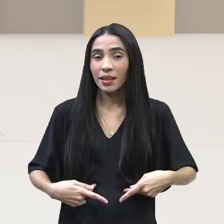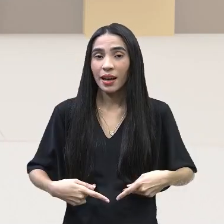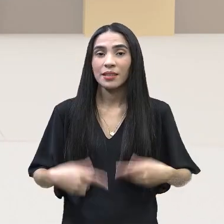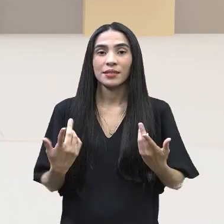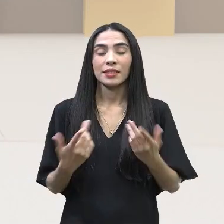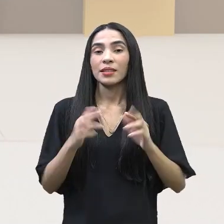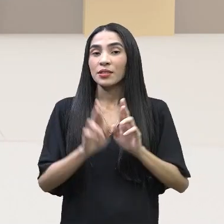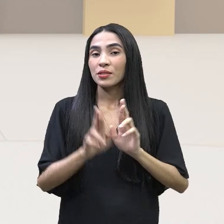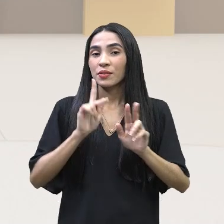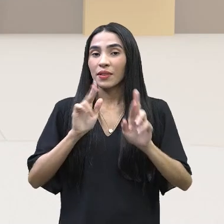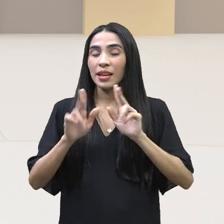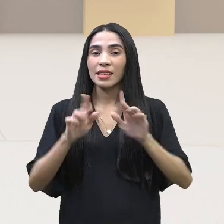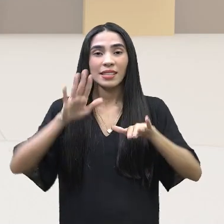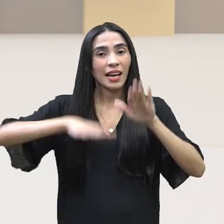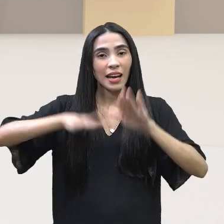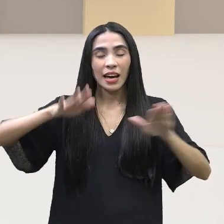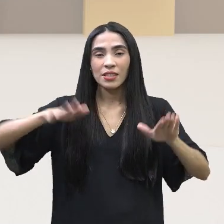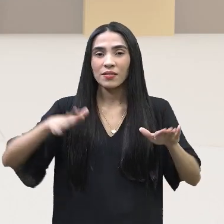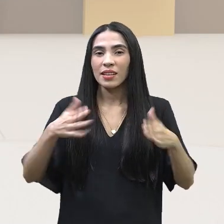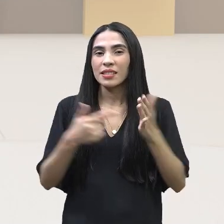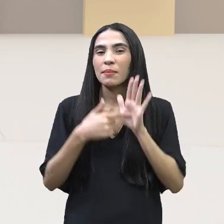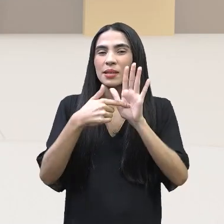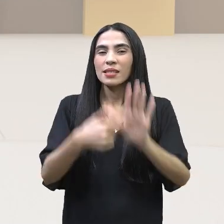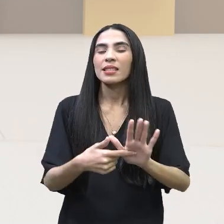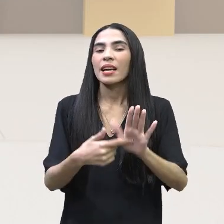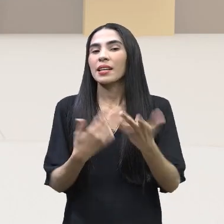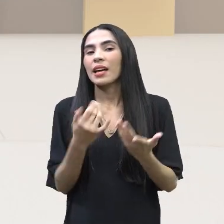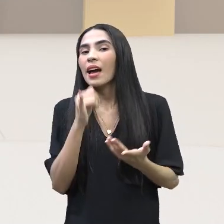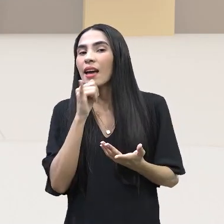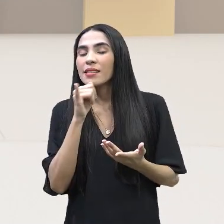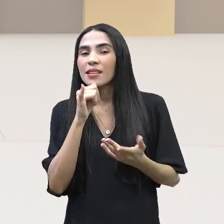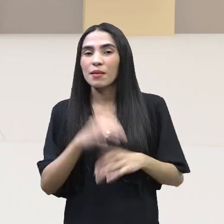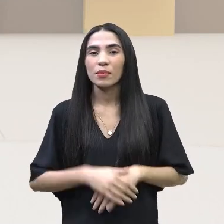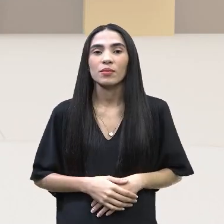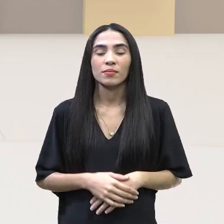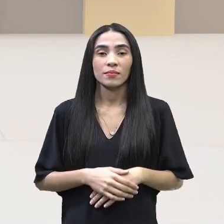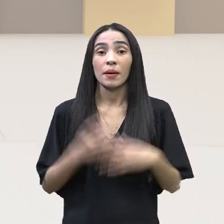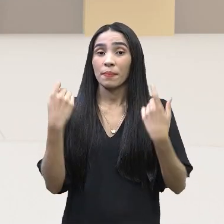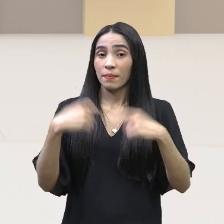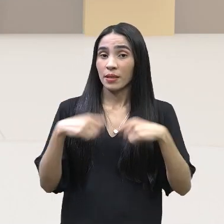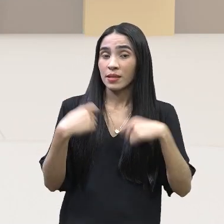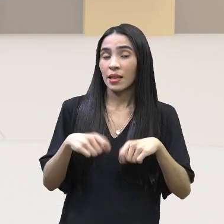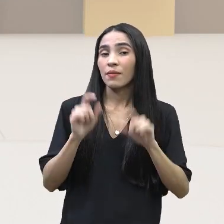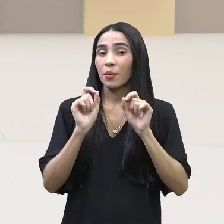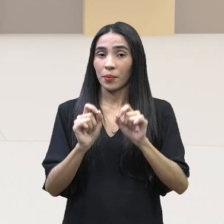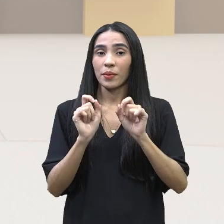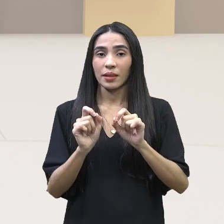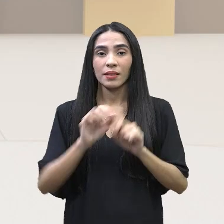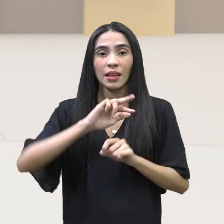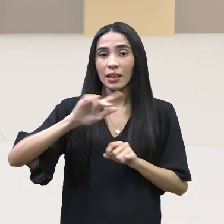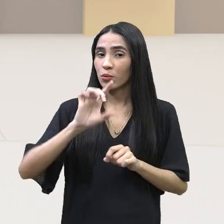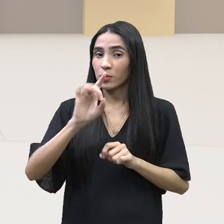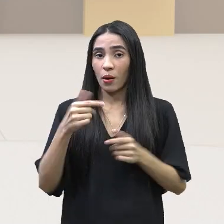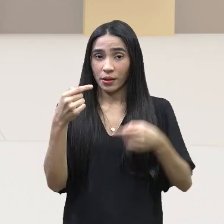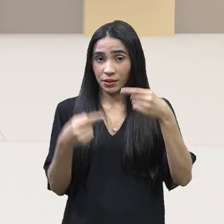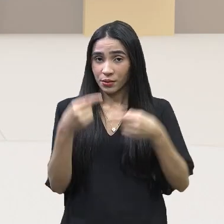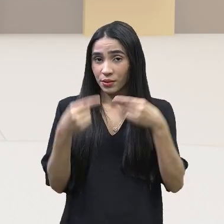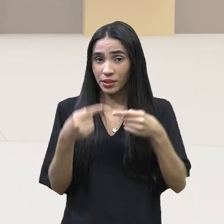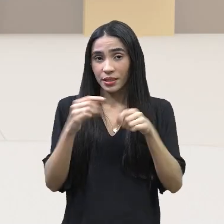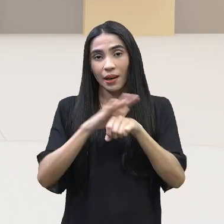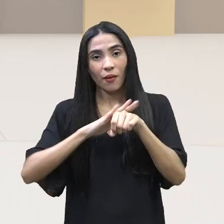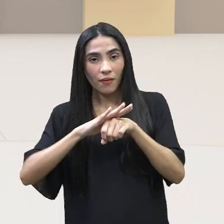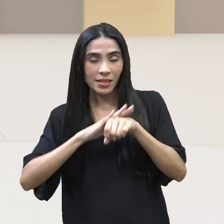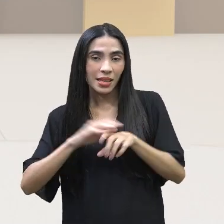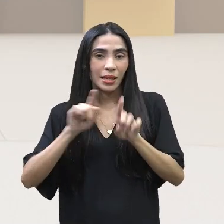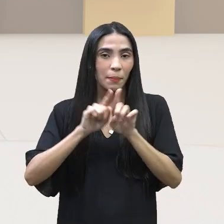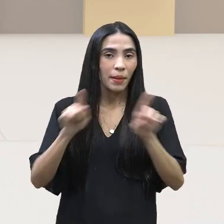essas diferenças muitas vezes foram colocadas como questões que precisavam ser o quê? Não só discutidas, debatidas,